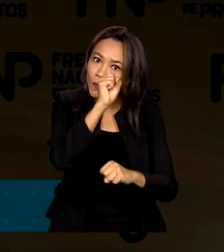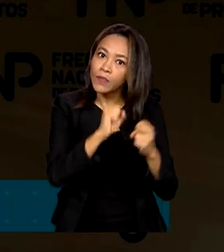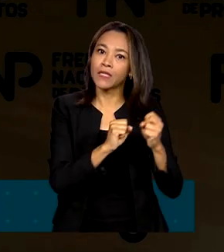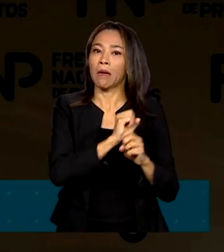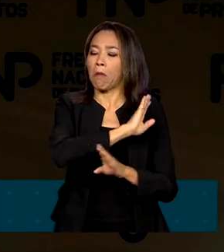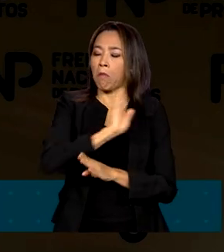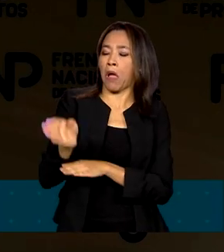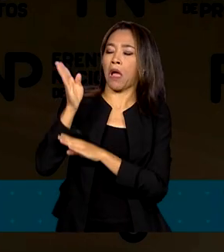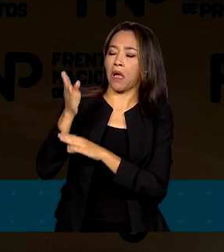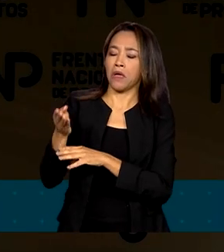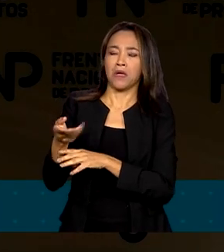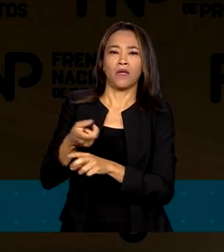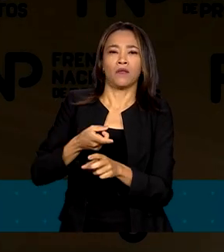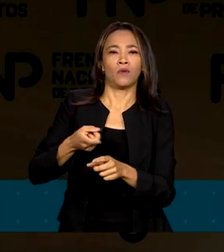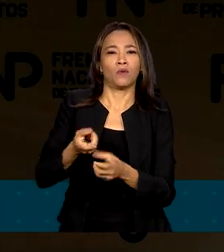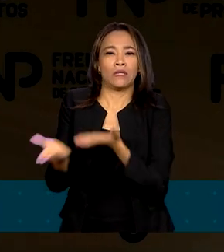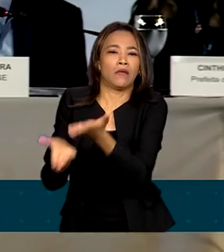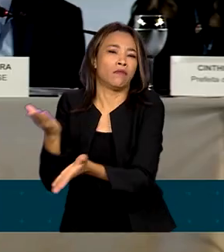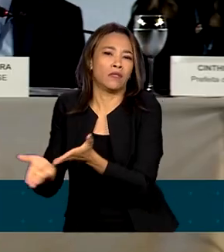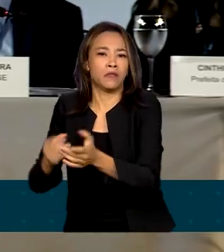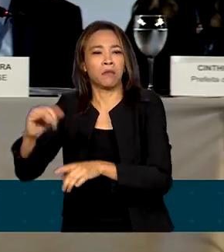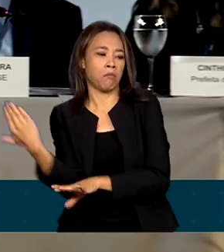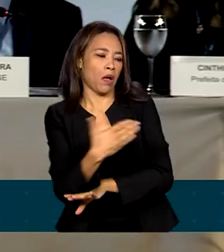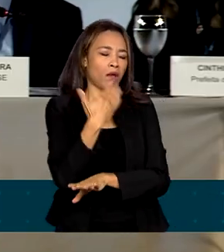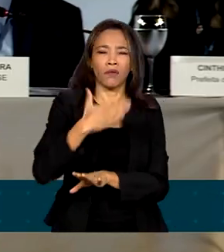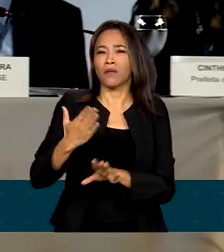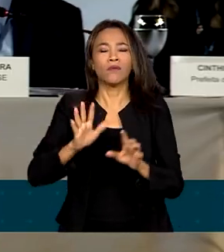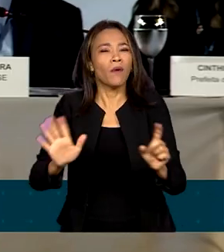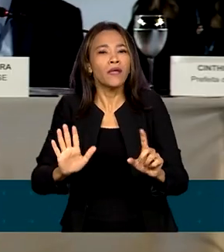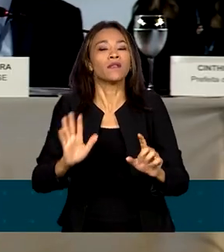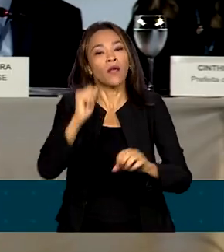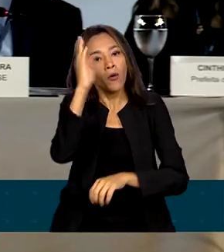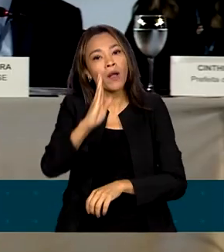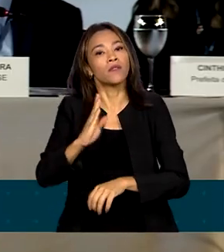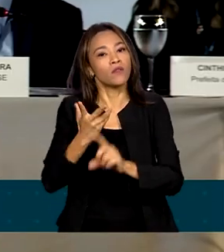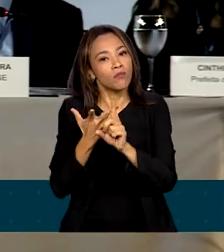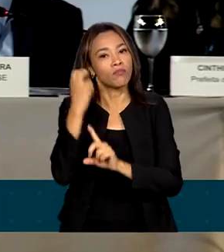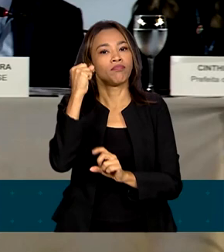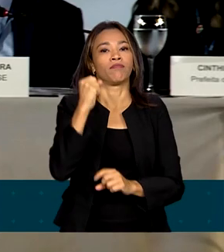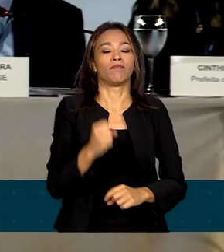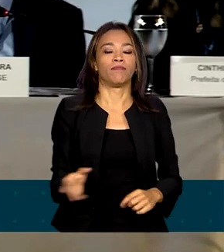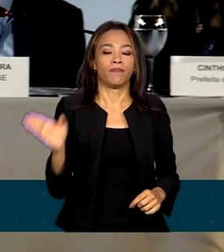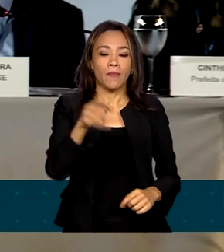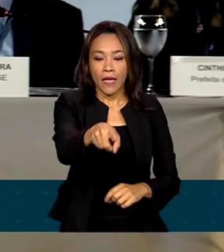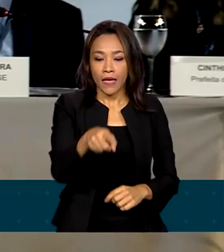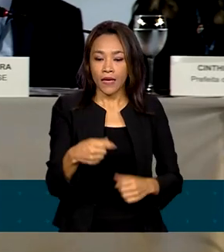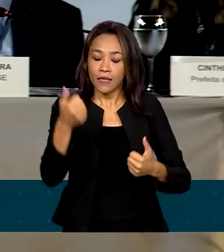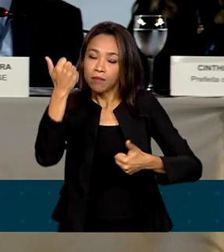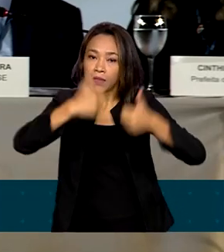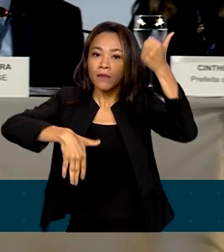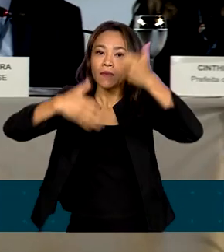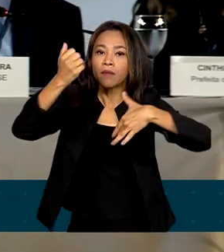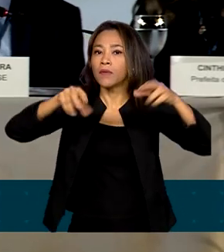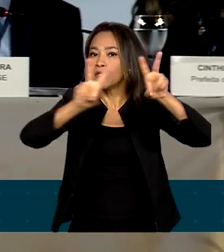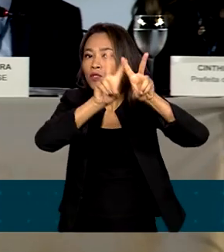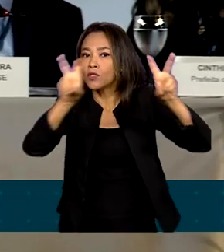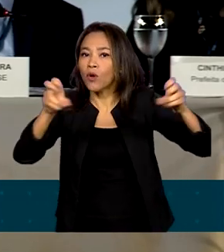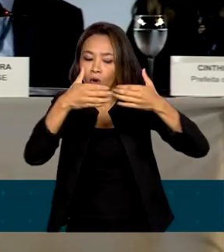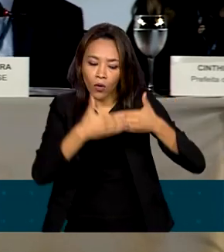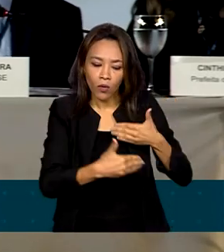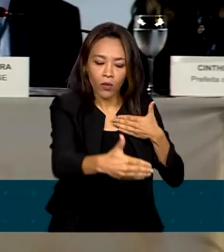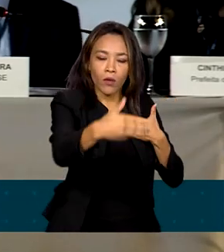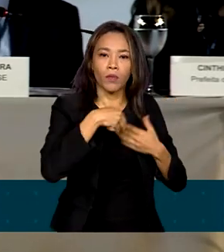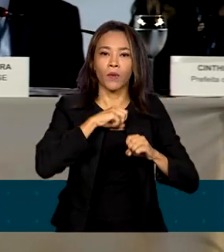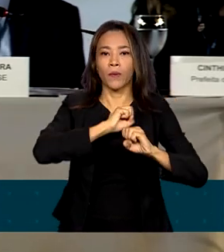não é disso que nós estamos falando. Nós queremos que o Brasil ganhe. Em outro painel, os prefeitos debateram os rumos da educação pública. O